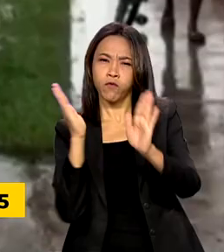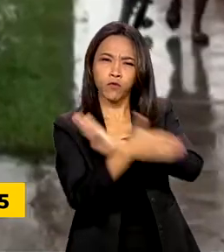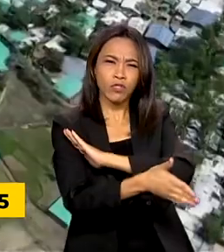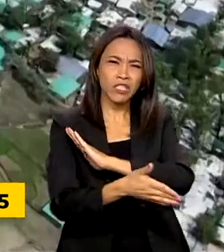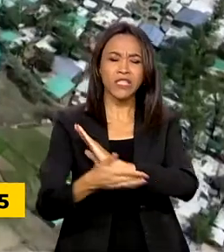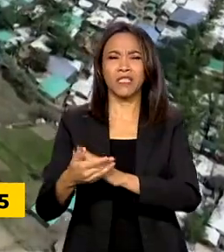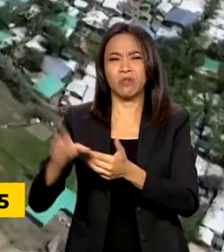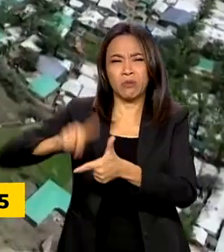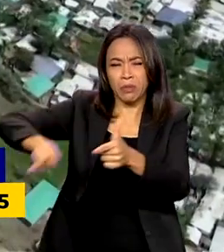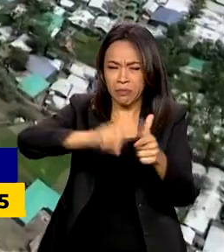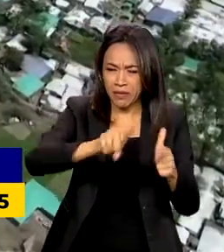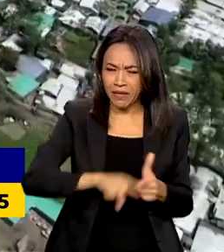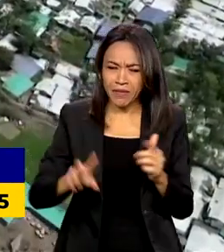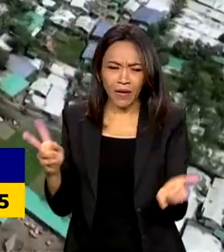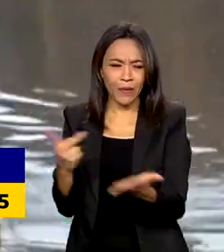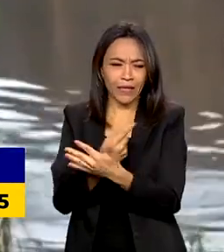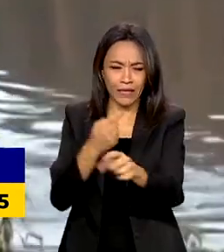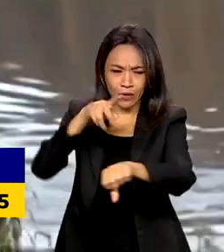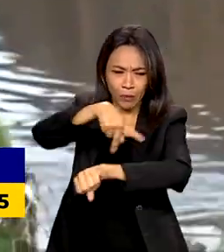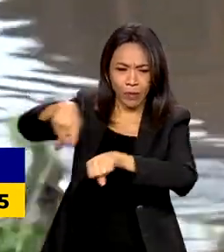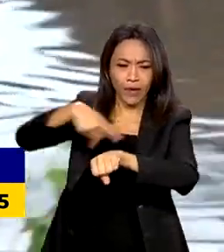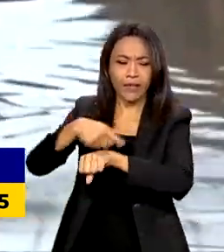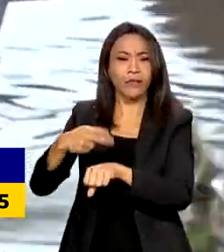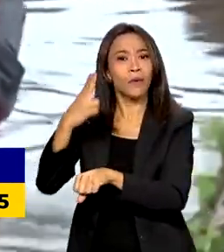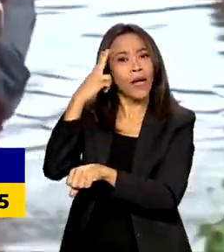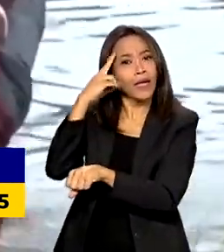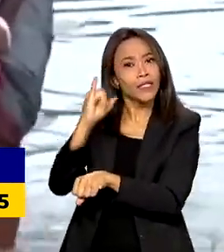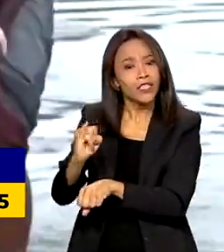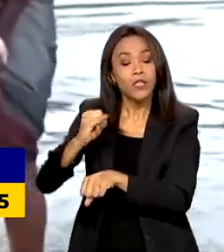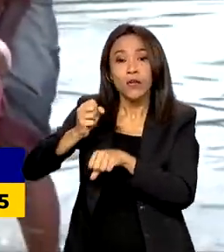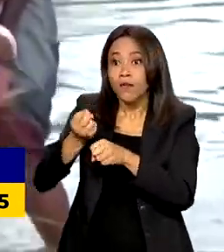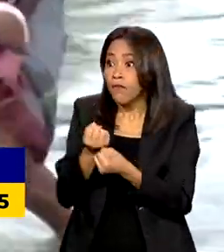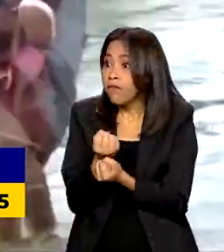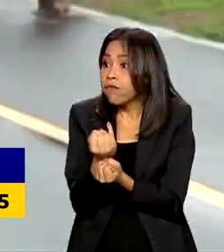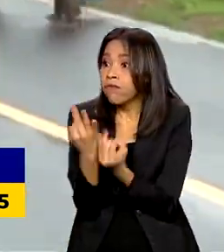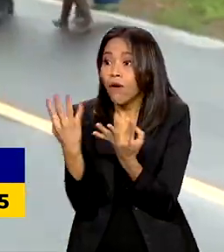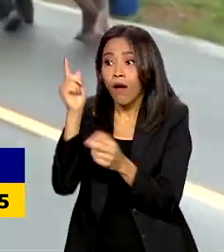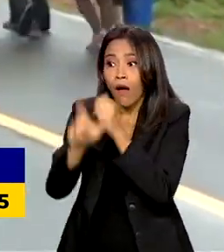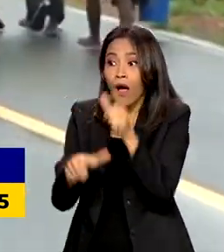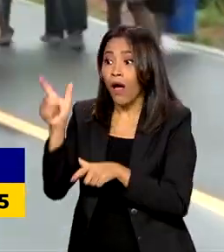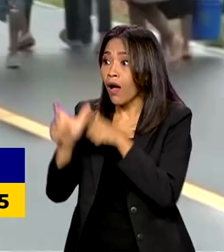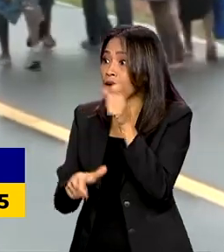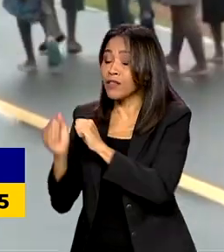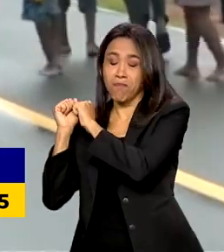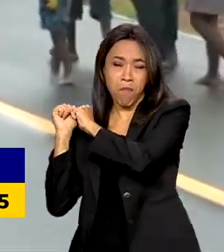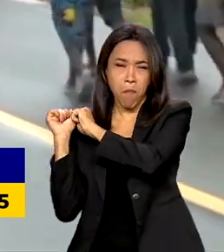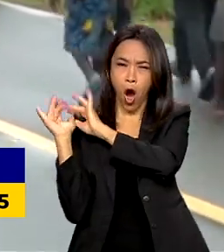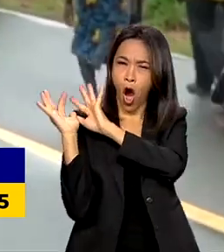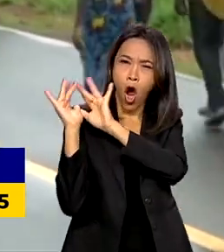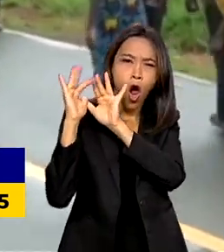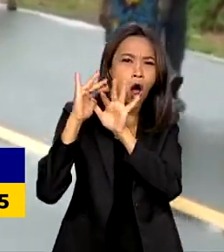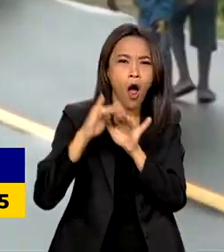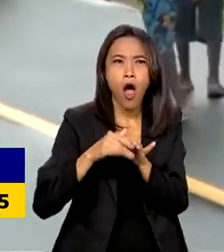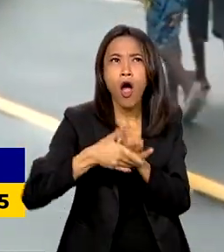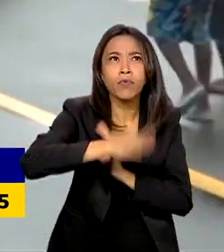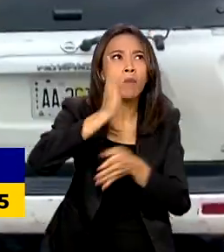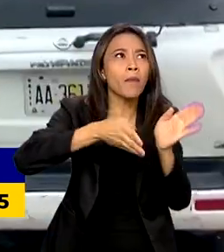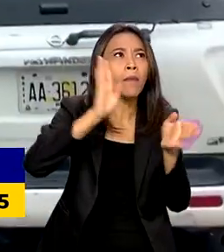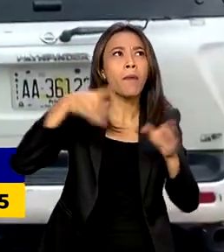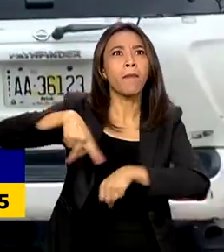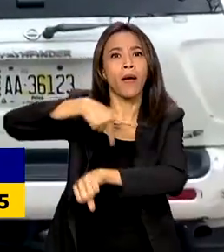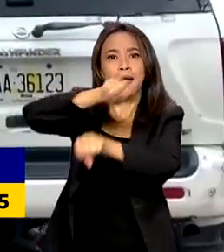humanitária que assola o Haiti, milhões de pessoas têm sido forçadas a se deslocar para outros países.